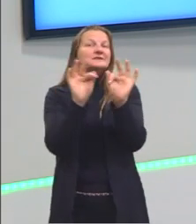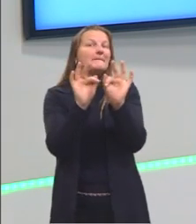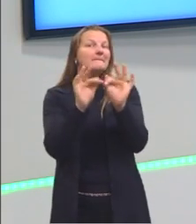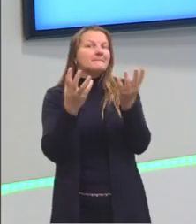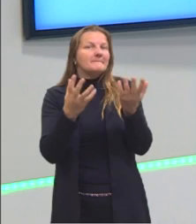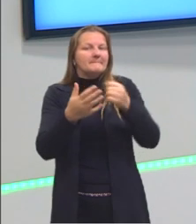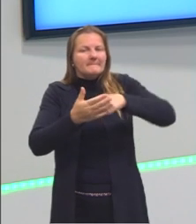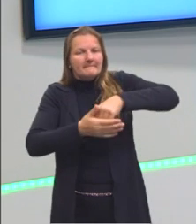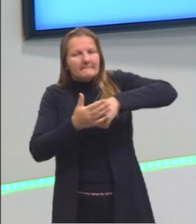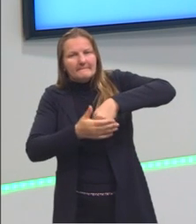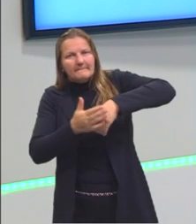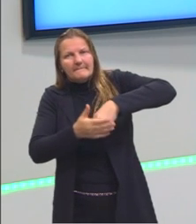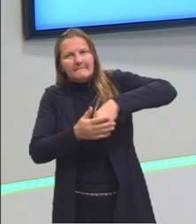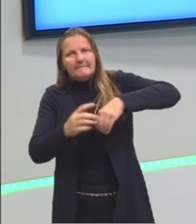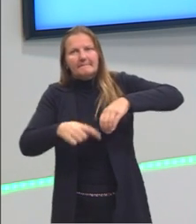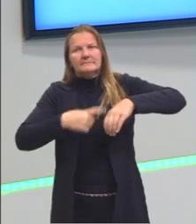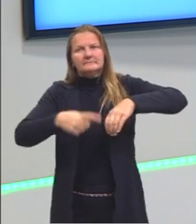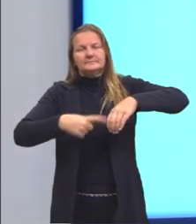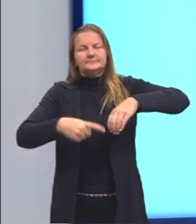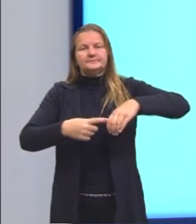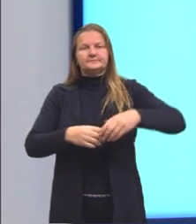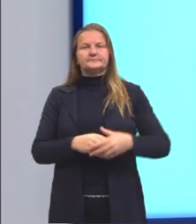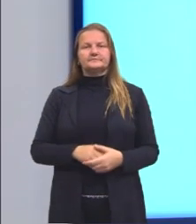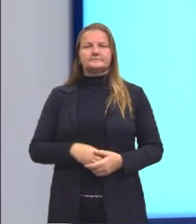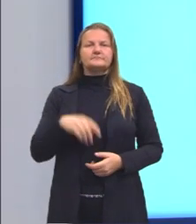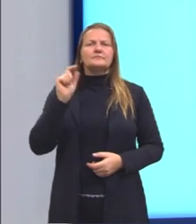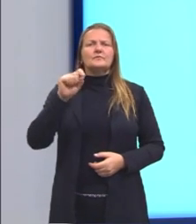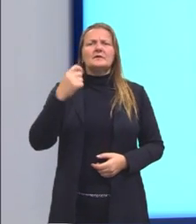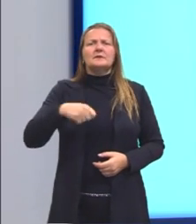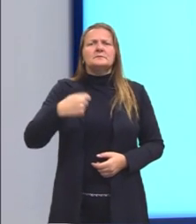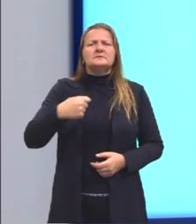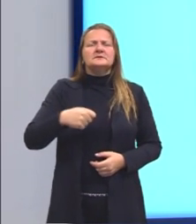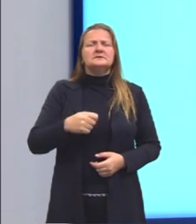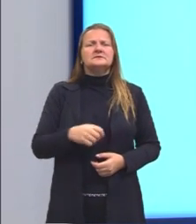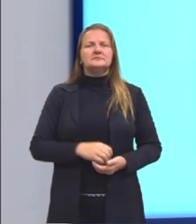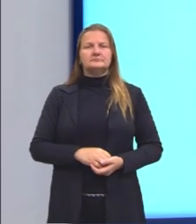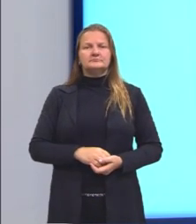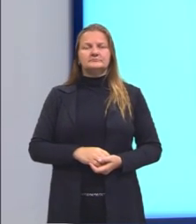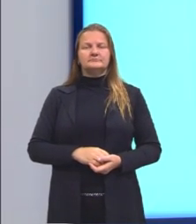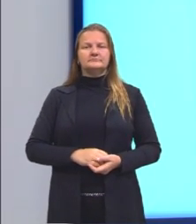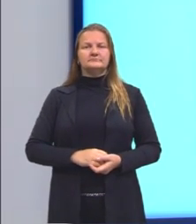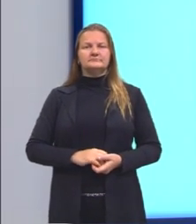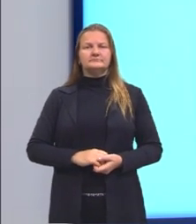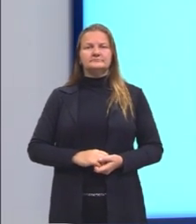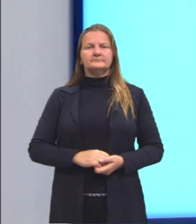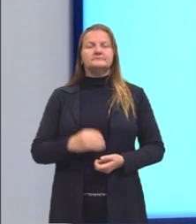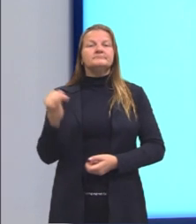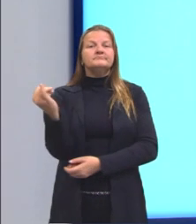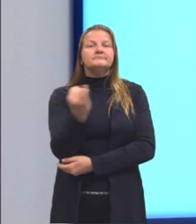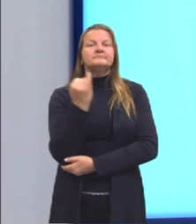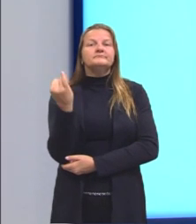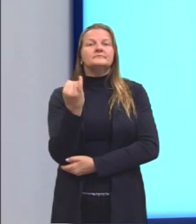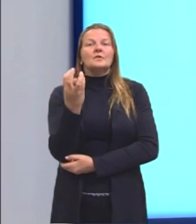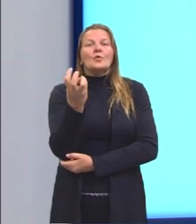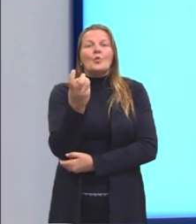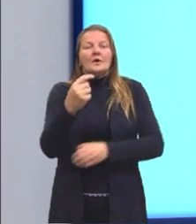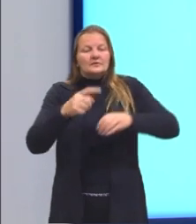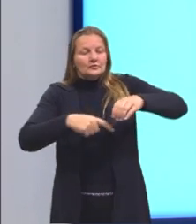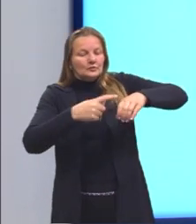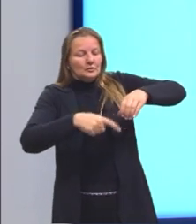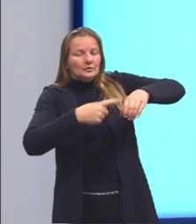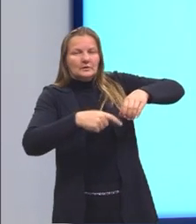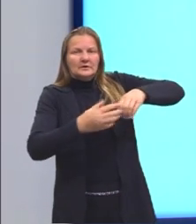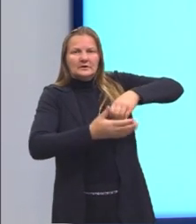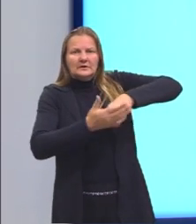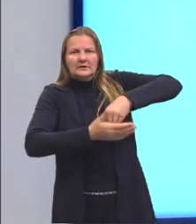desgaste do pneu. O que nós precisamos considerar aqui que é muito importante? O número de voltas, porque o